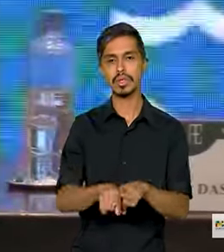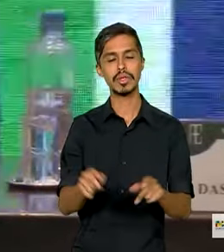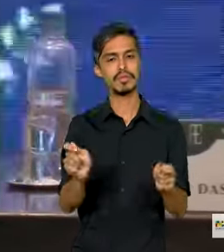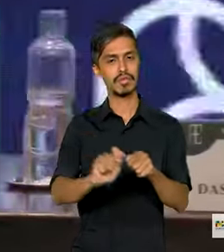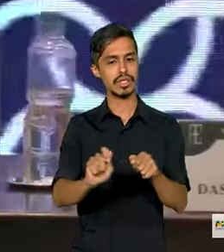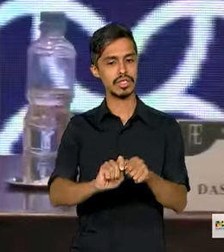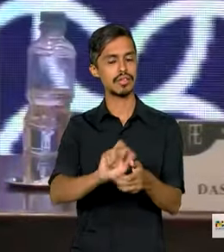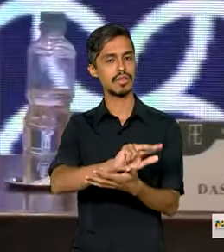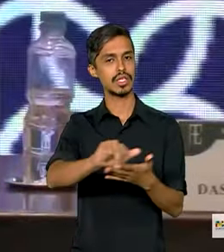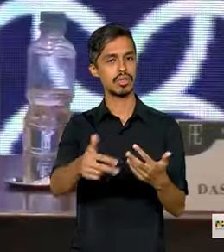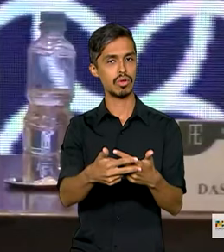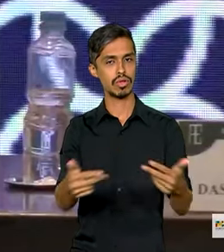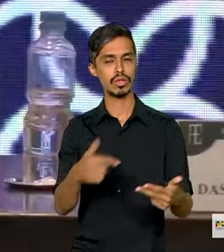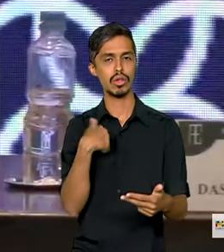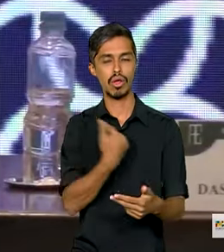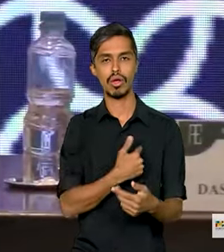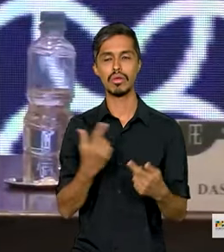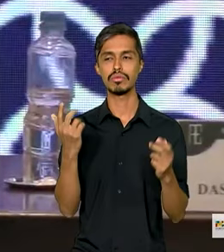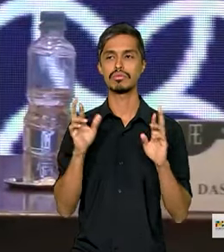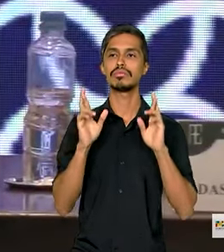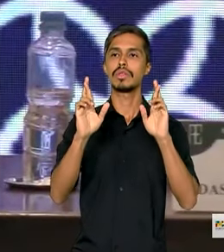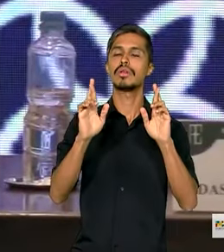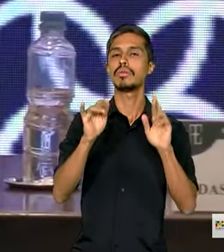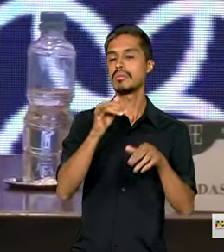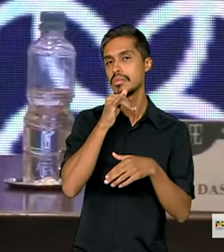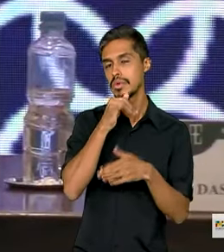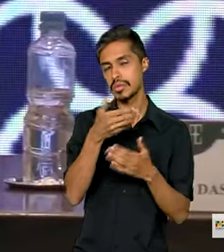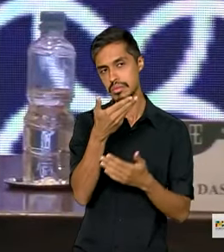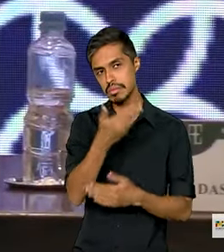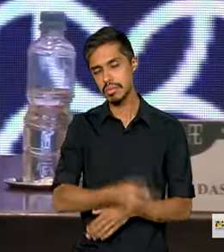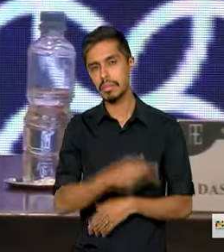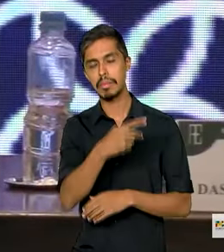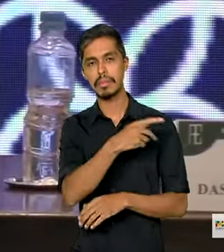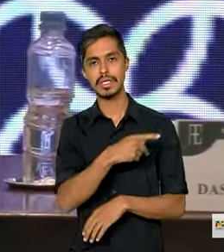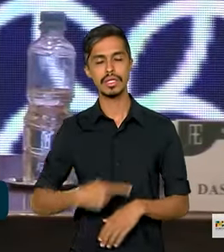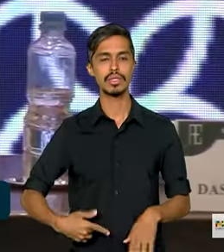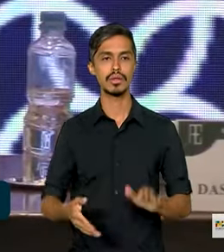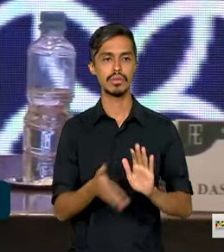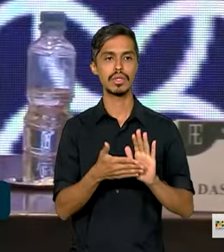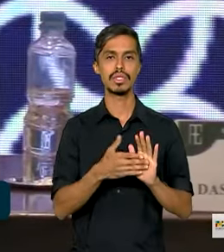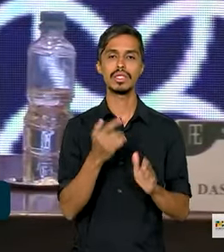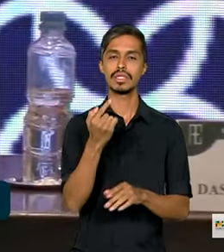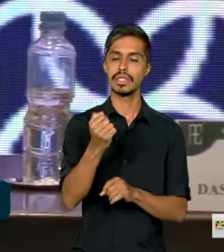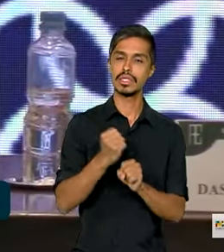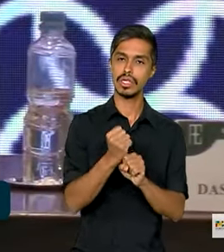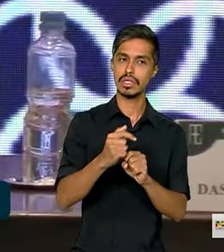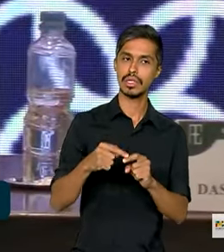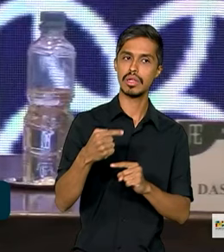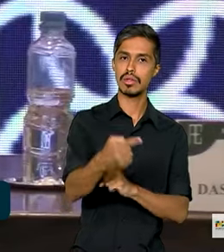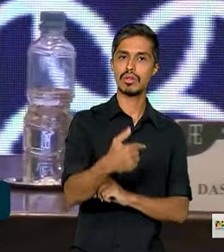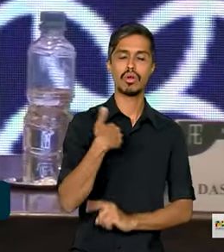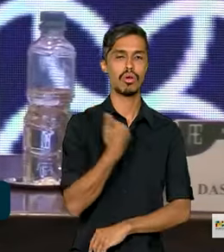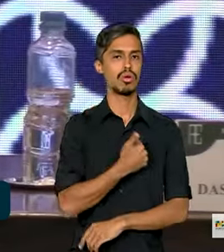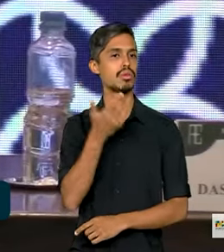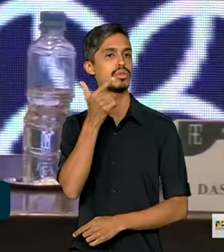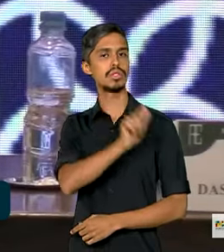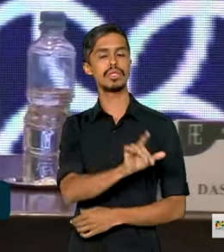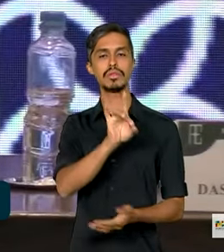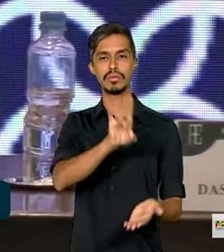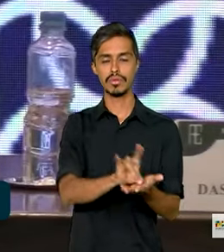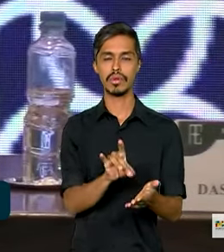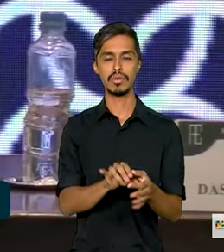coisas. E acho que a gente vai, esperamos, como o presidente propôs, que a gente possa, daqui a sete anos, ver que a gente conseguiu, de fato, mexer,